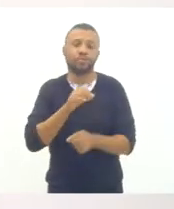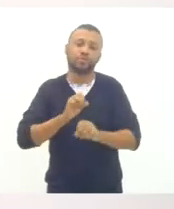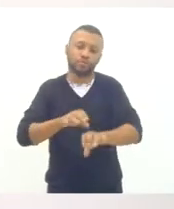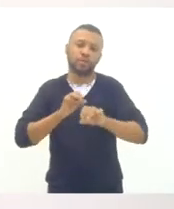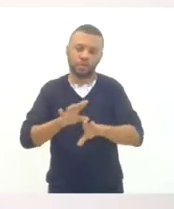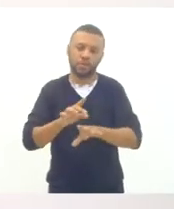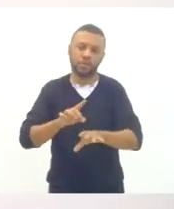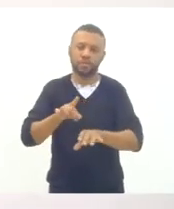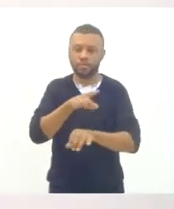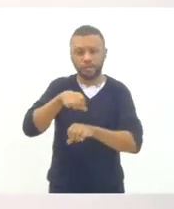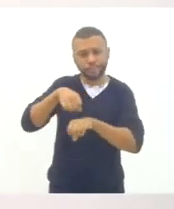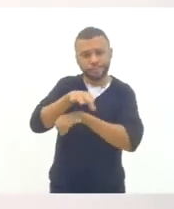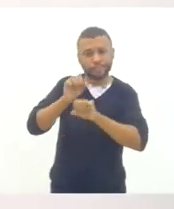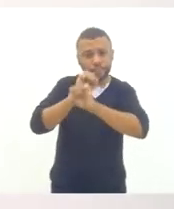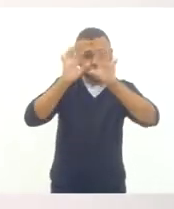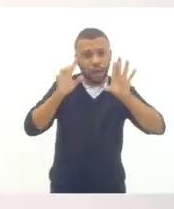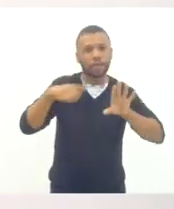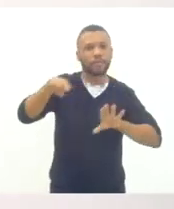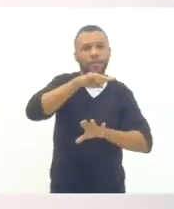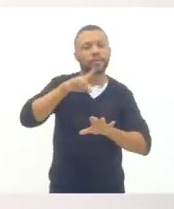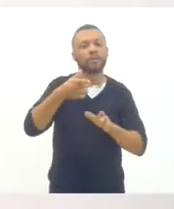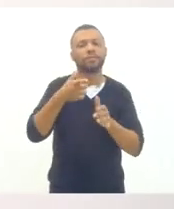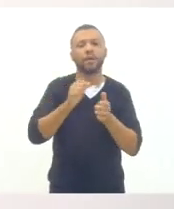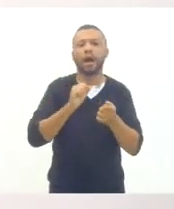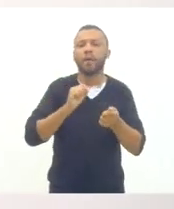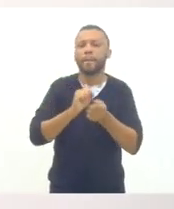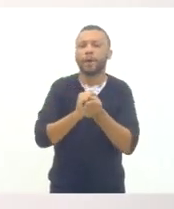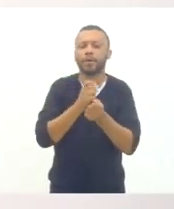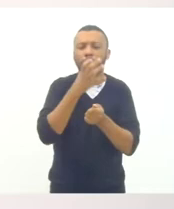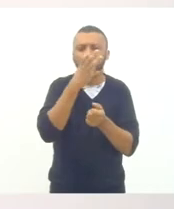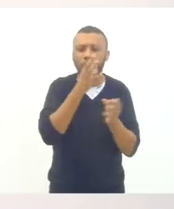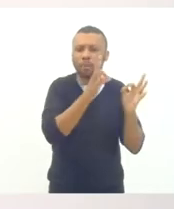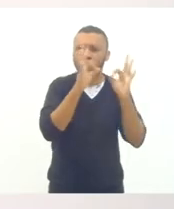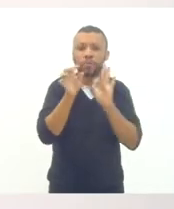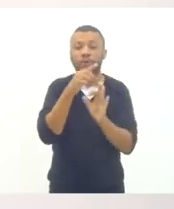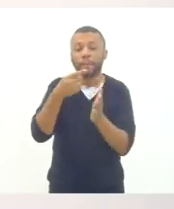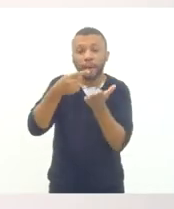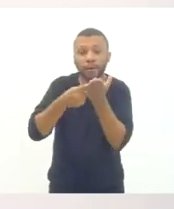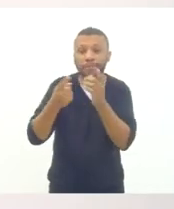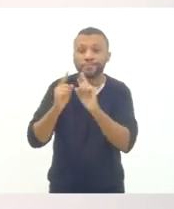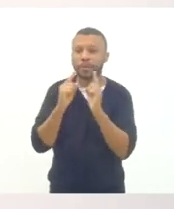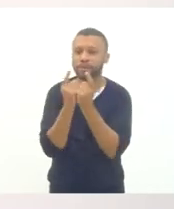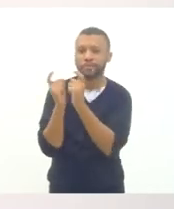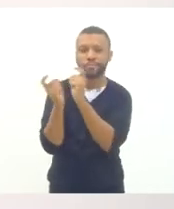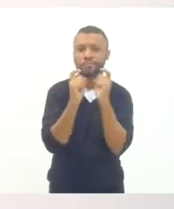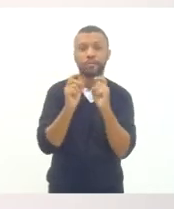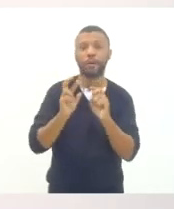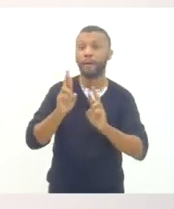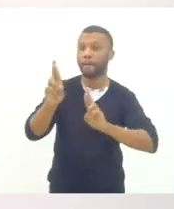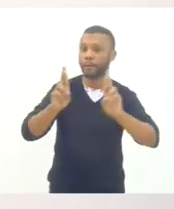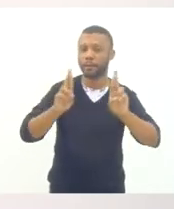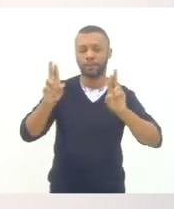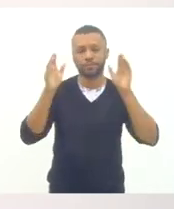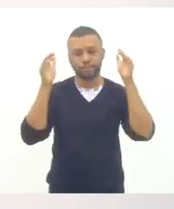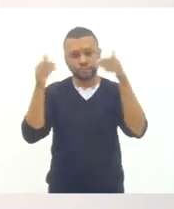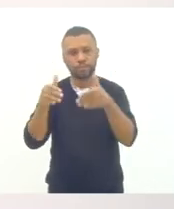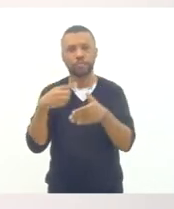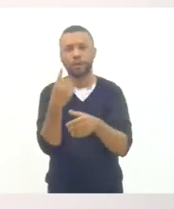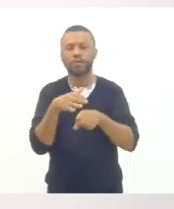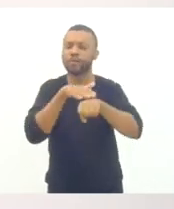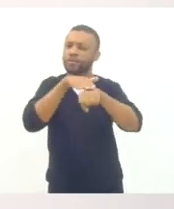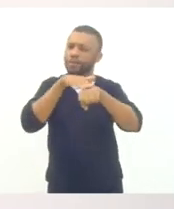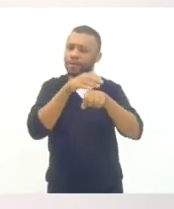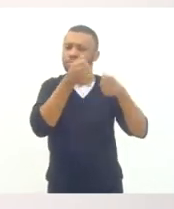acompanha, a gente fez uma reunião com representantes do plano estadual de educação, conversou muito com a professora Malvina,